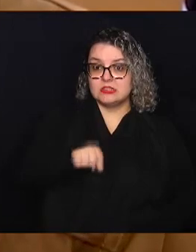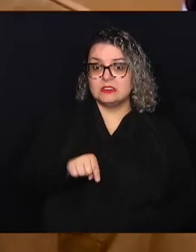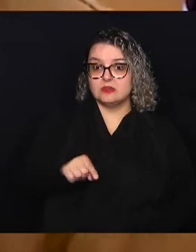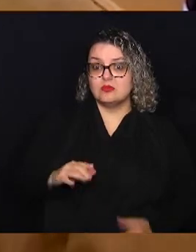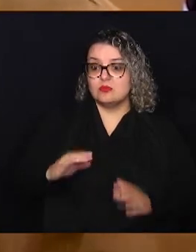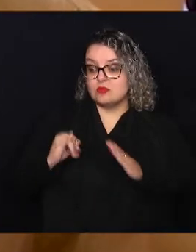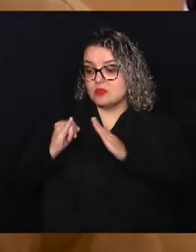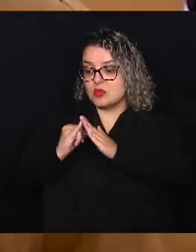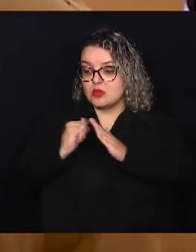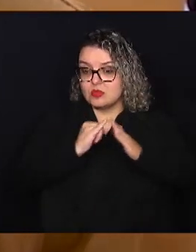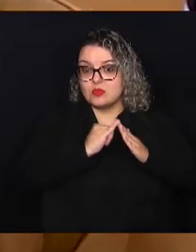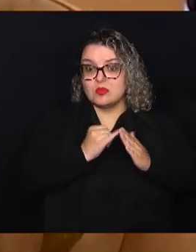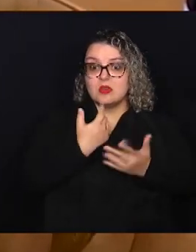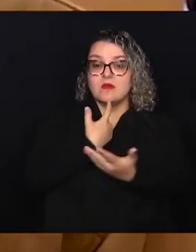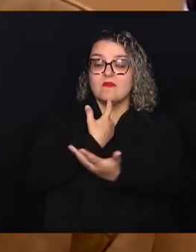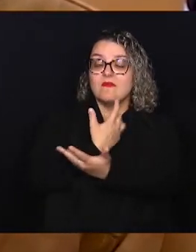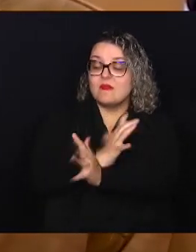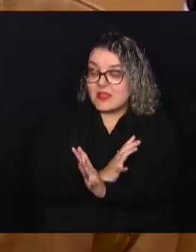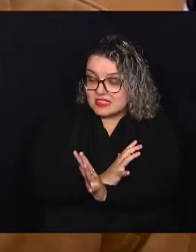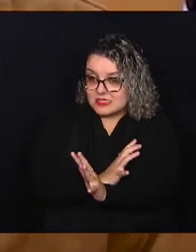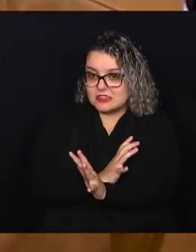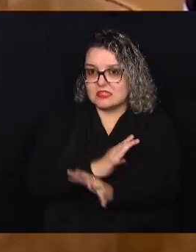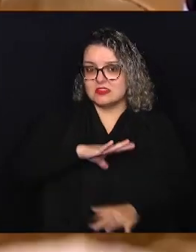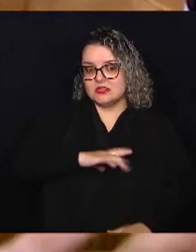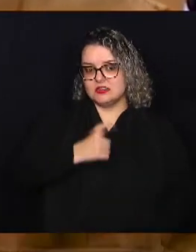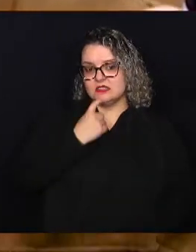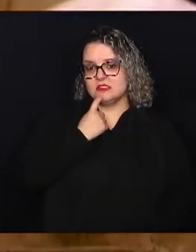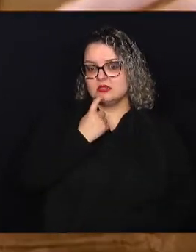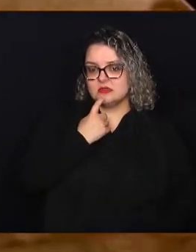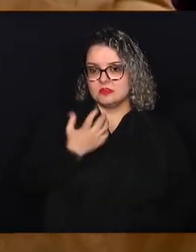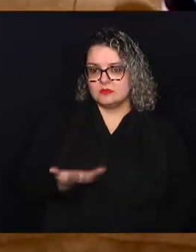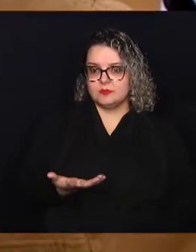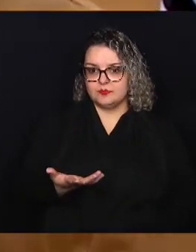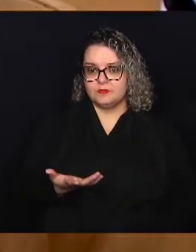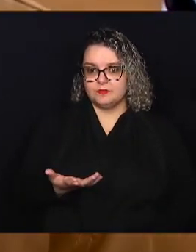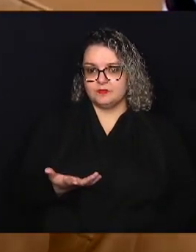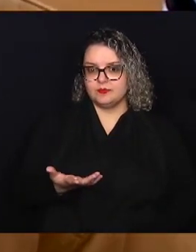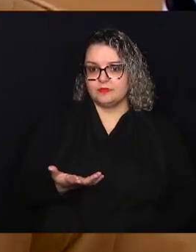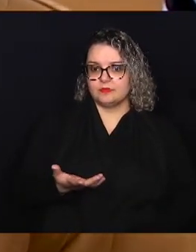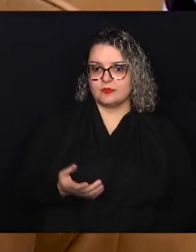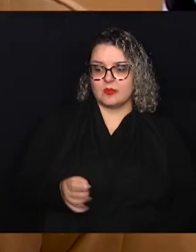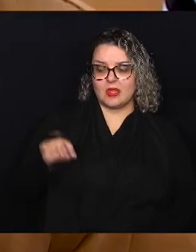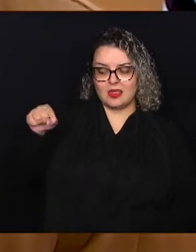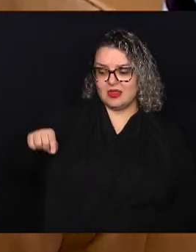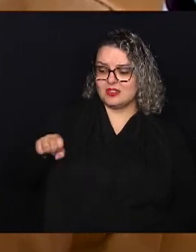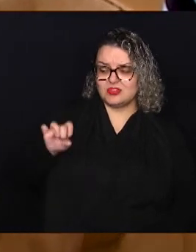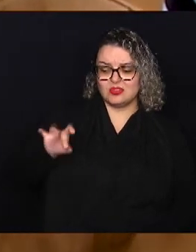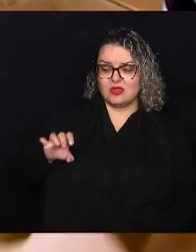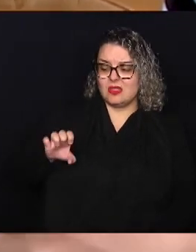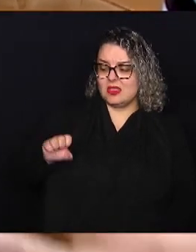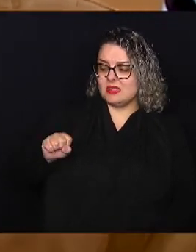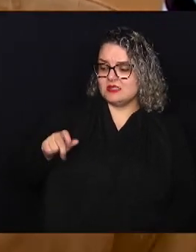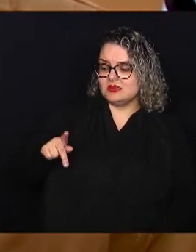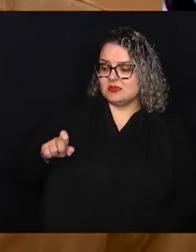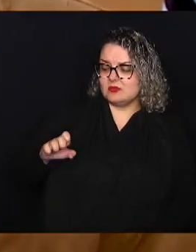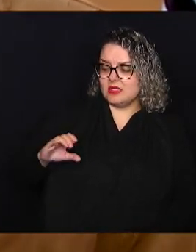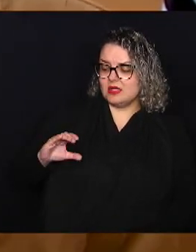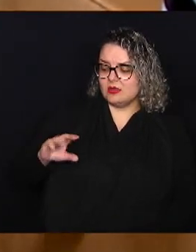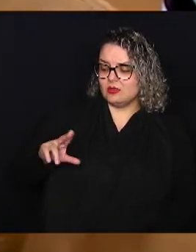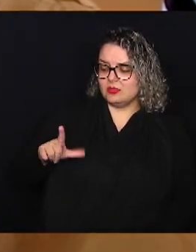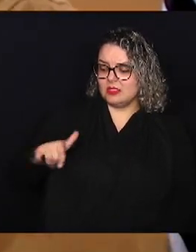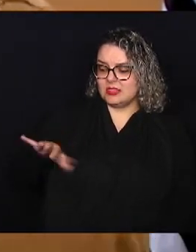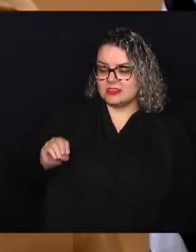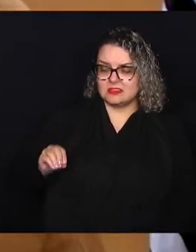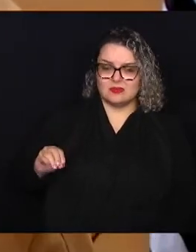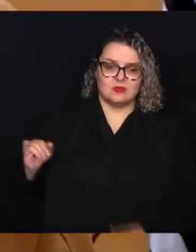vazias em Campinas, aquilo lá vai servir só como especulação imobiliária. Então, preocupados com isso